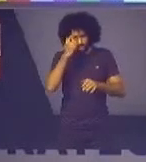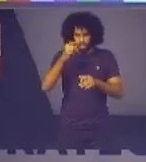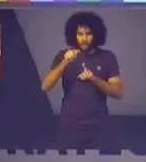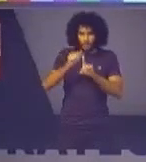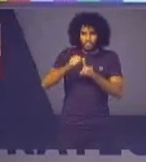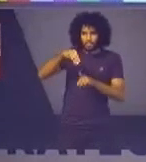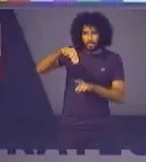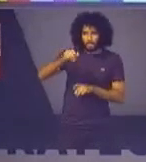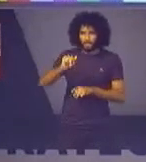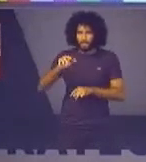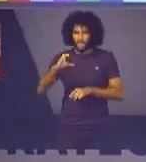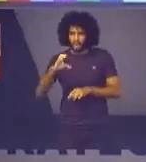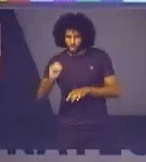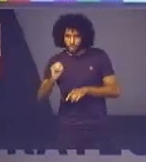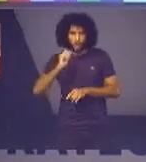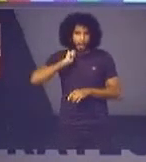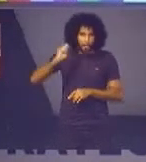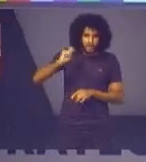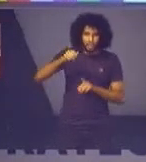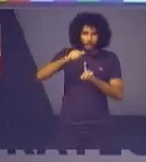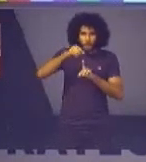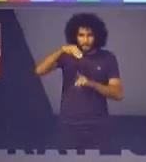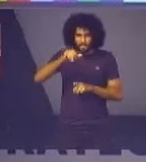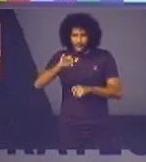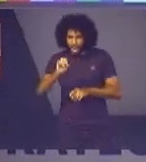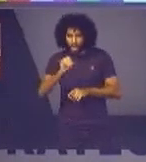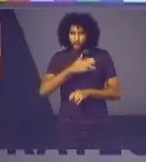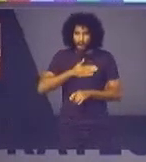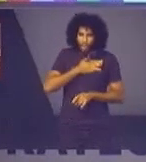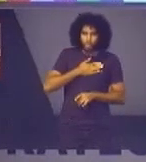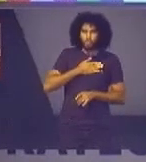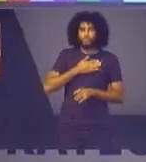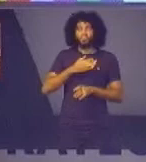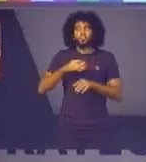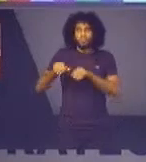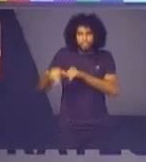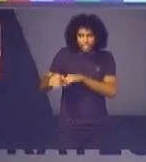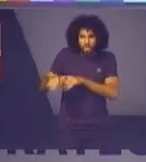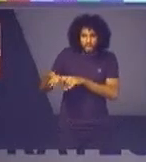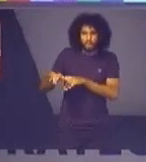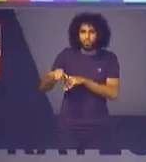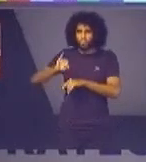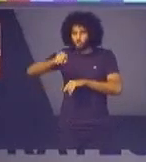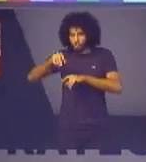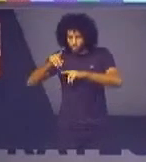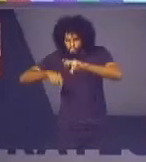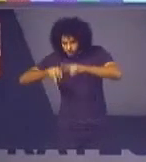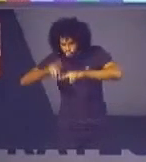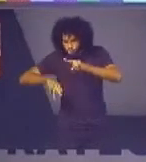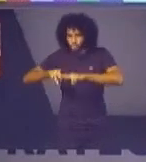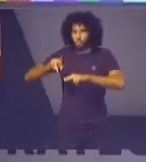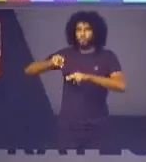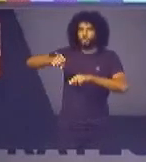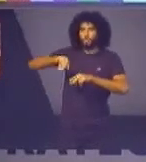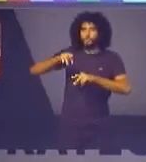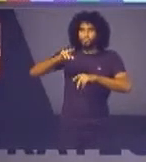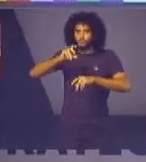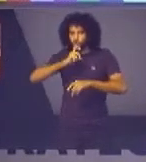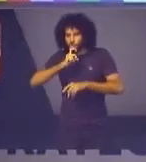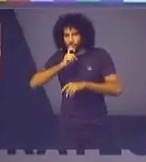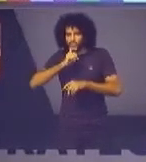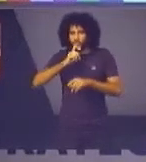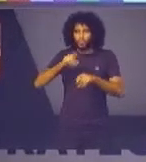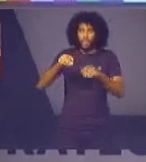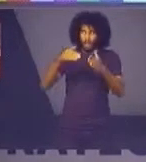maio junho agosto setembro outubro e novembro foram feitas mais de 9